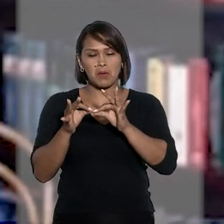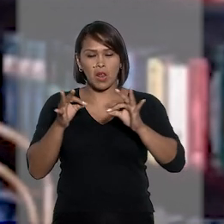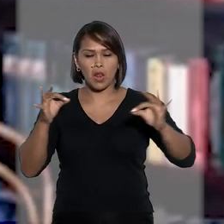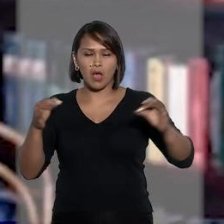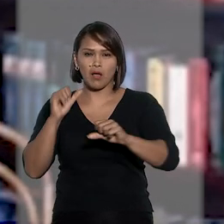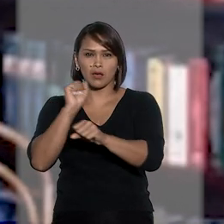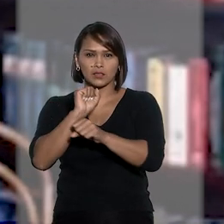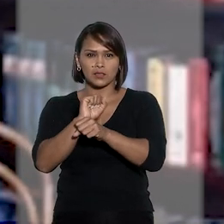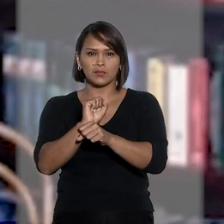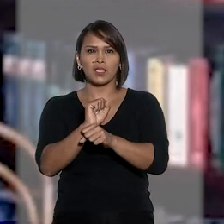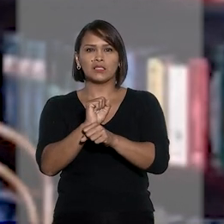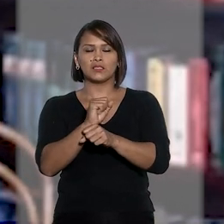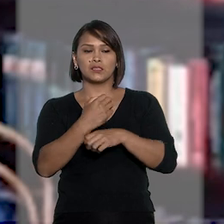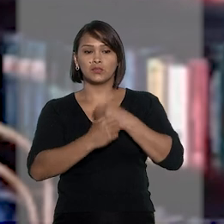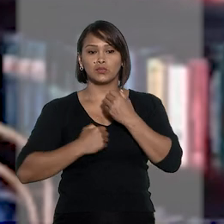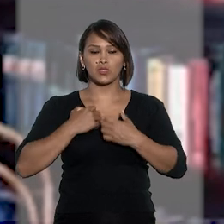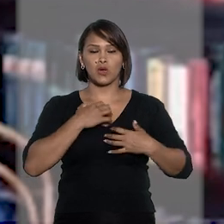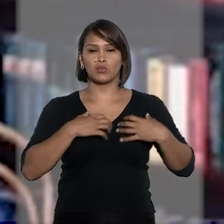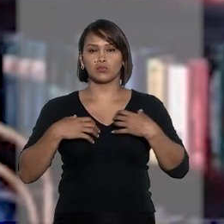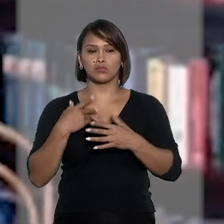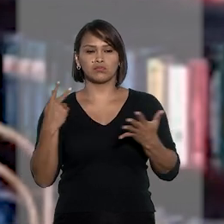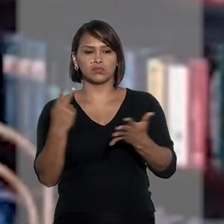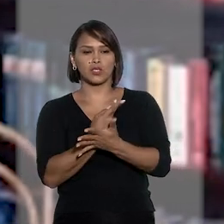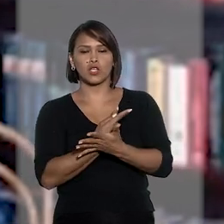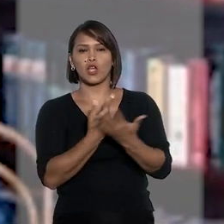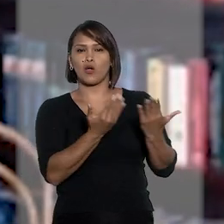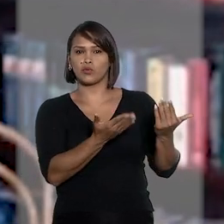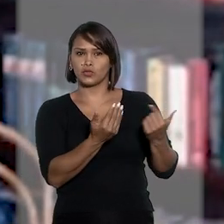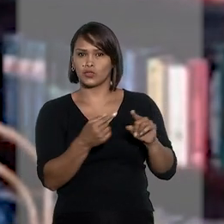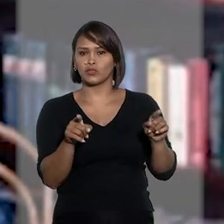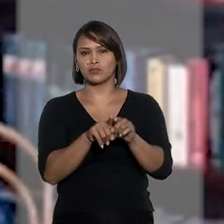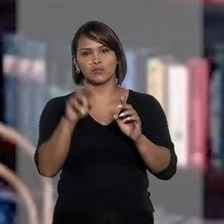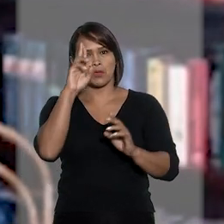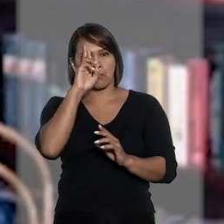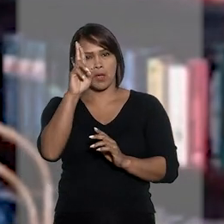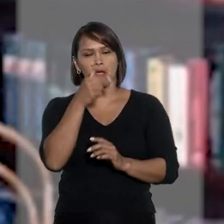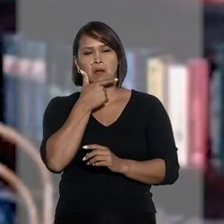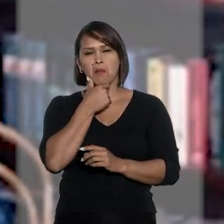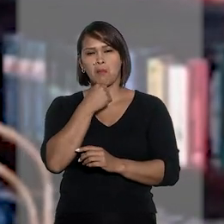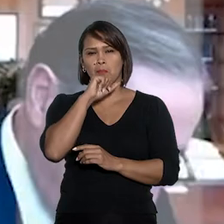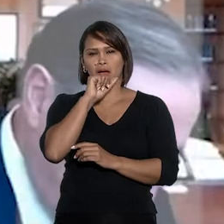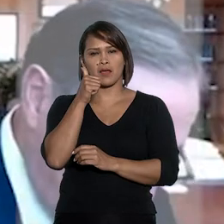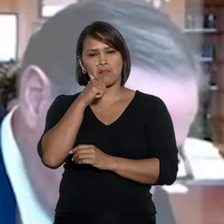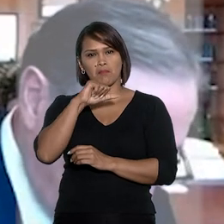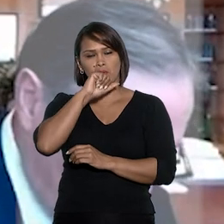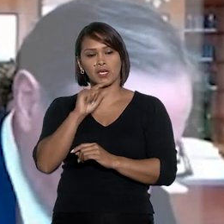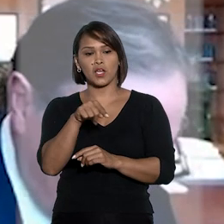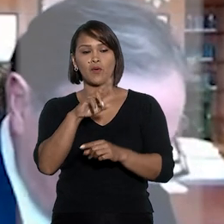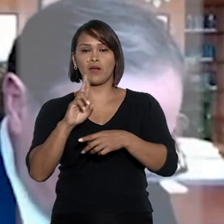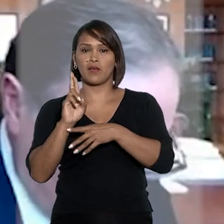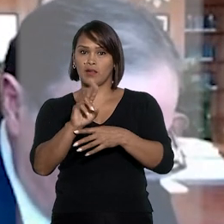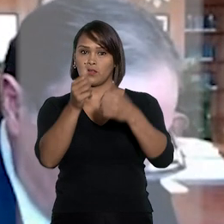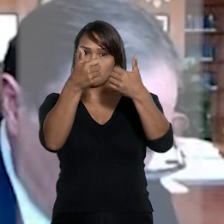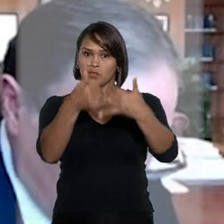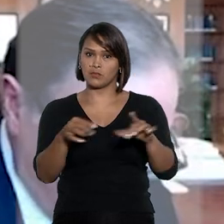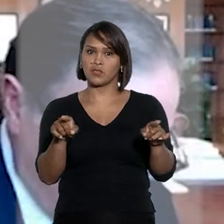uma longa espera e pela aflição causada ao menor e aos seus responsáveis. De acordo com o relator, ainda que tenha sido